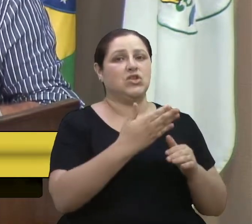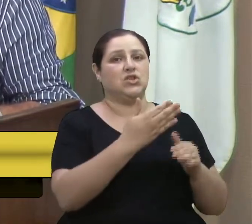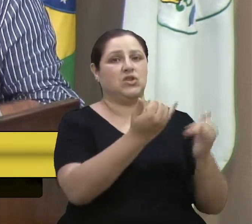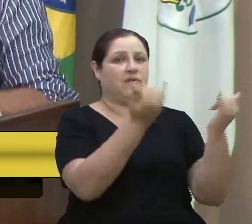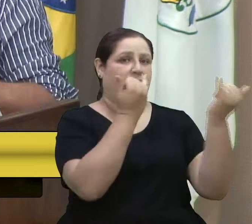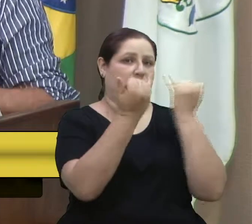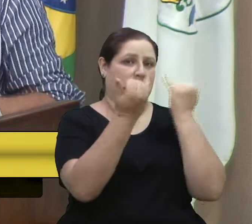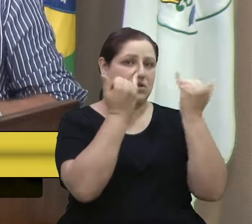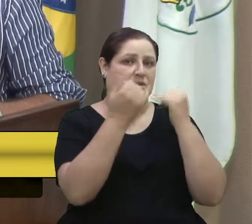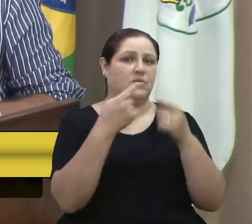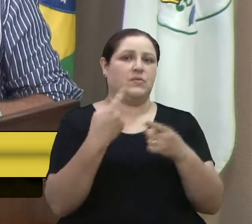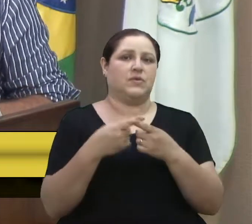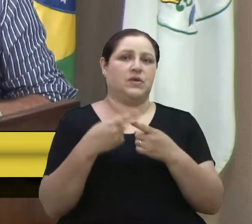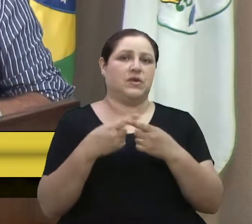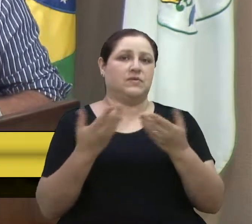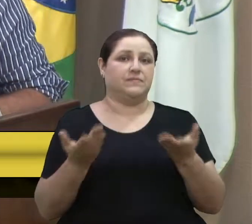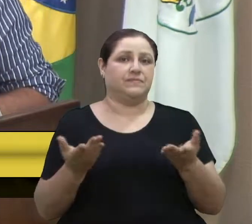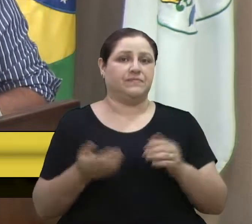Por quê?